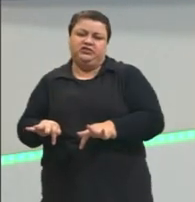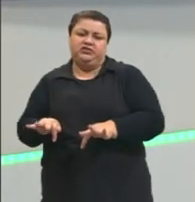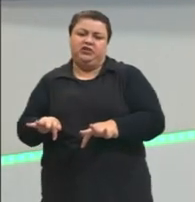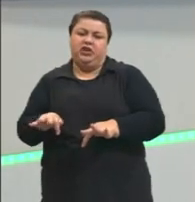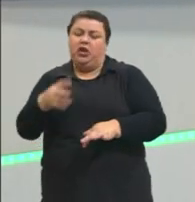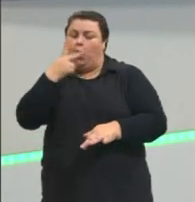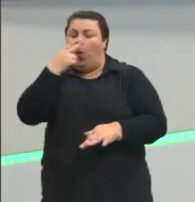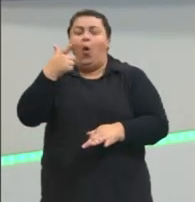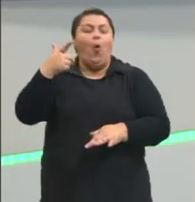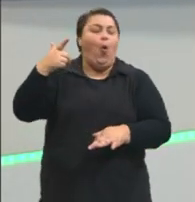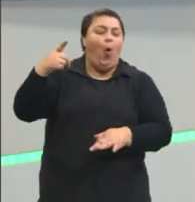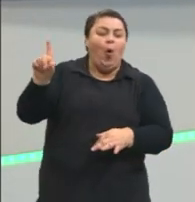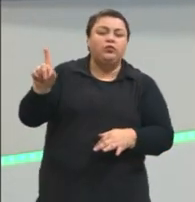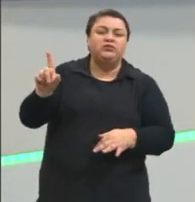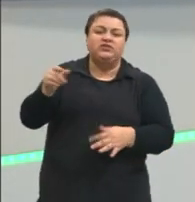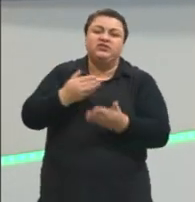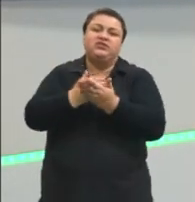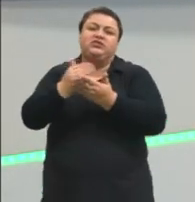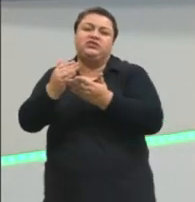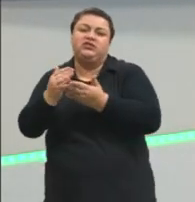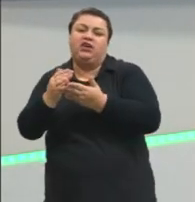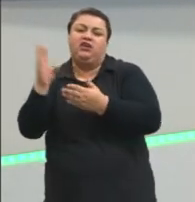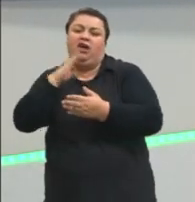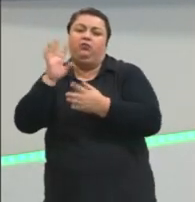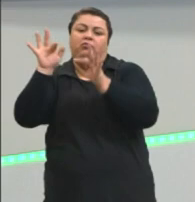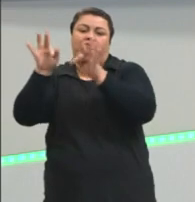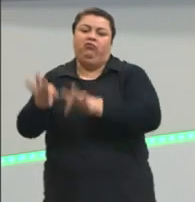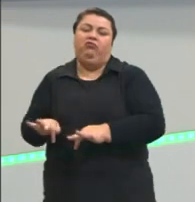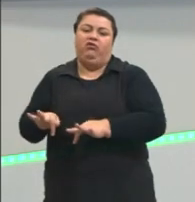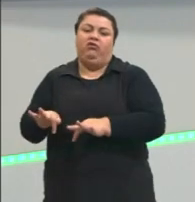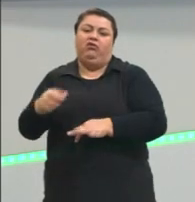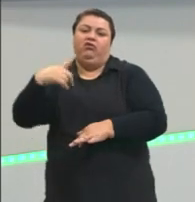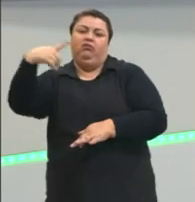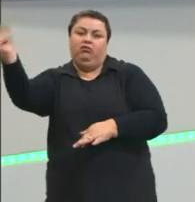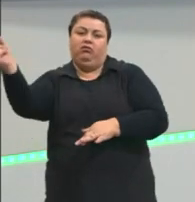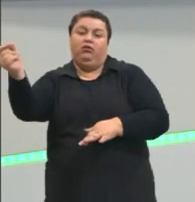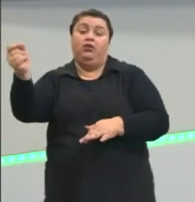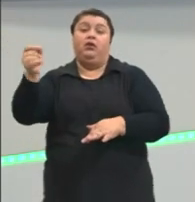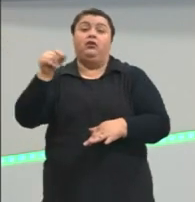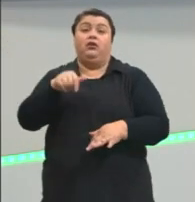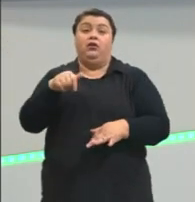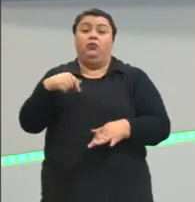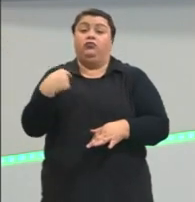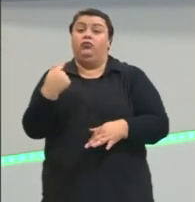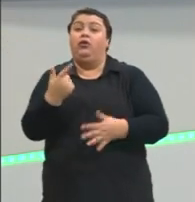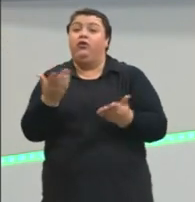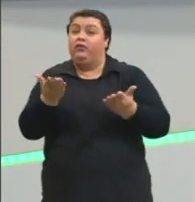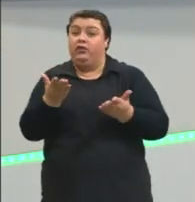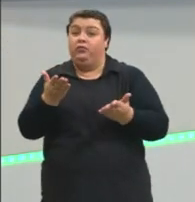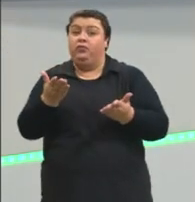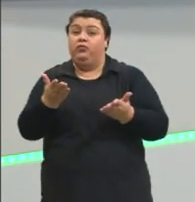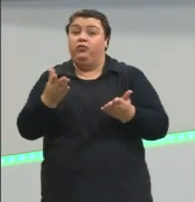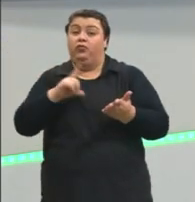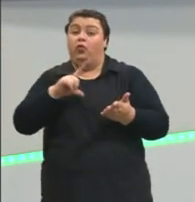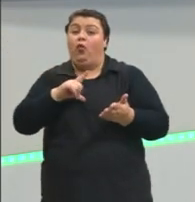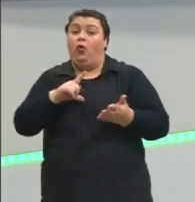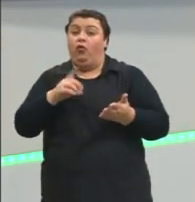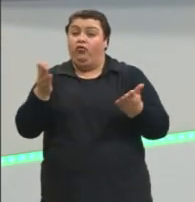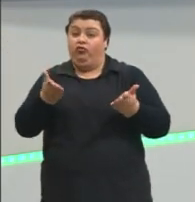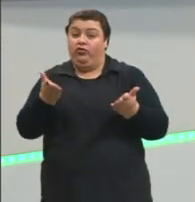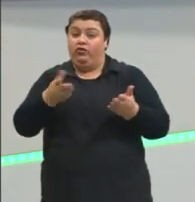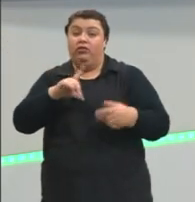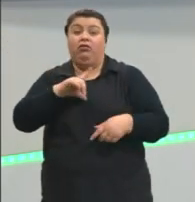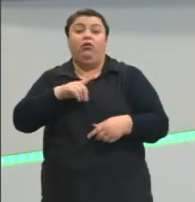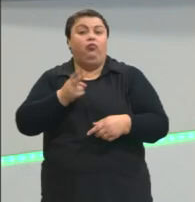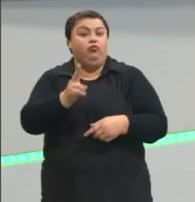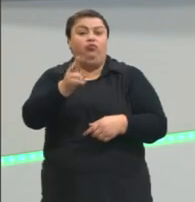que vieram e foram embora. E a gente vê que, de fato, a internet está aí até hoje. Se a gente for pensar